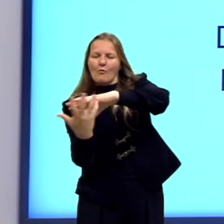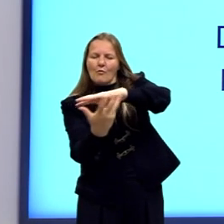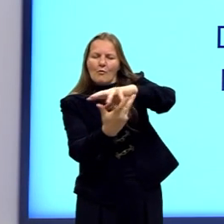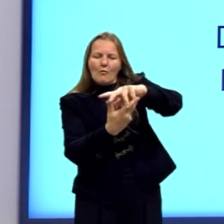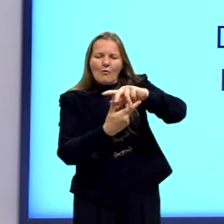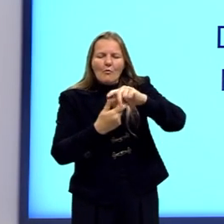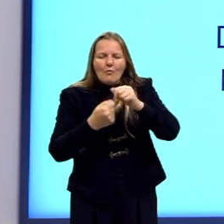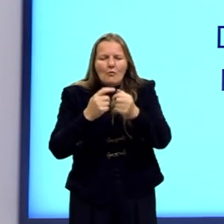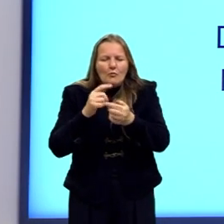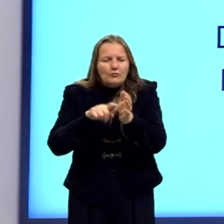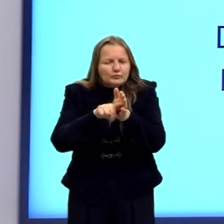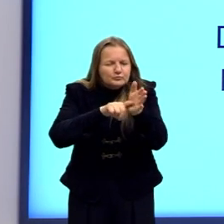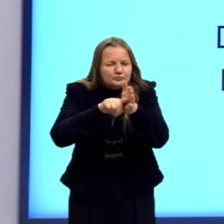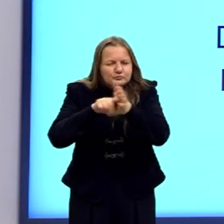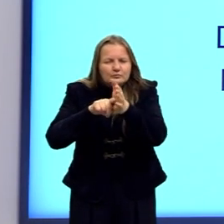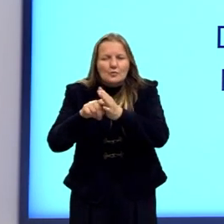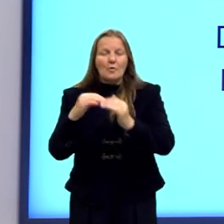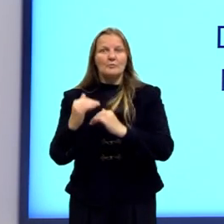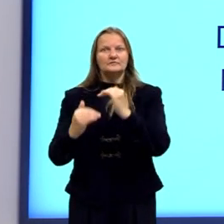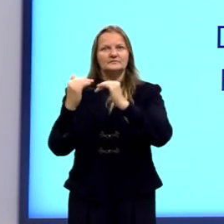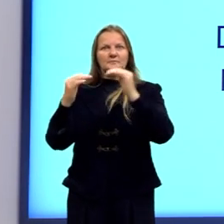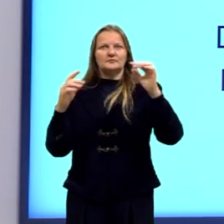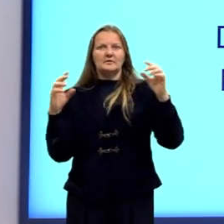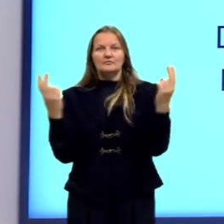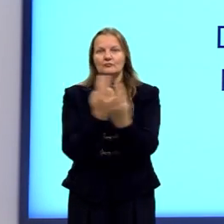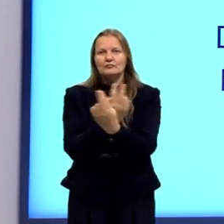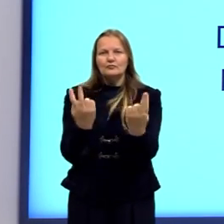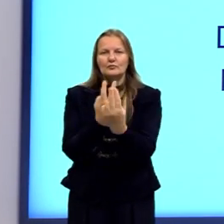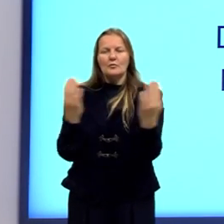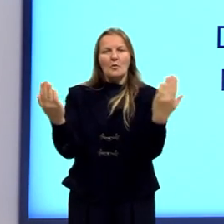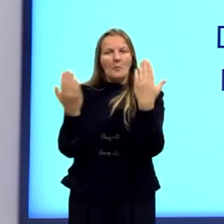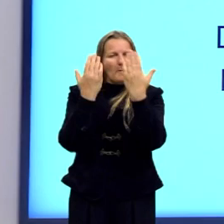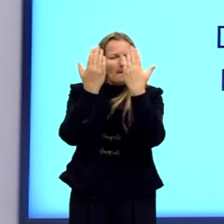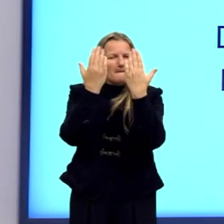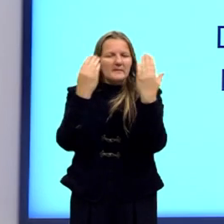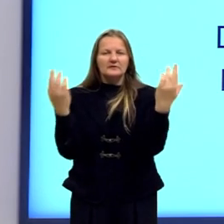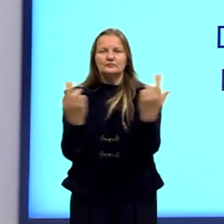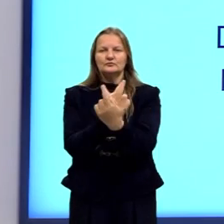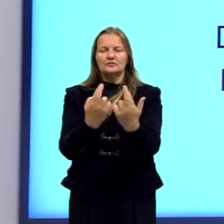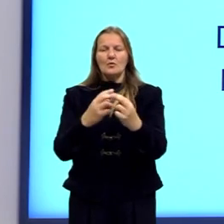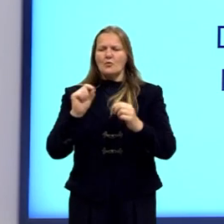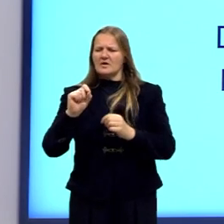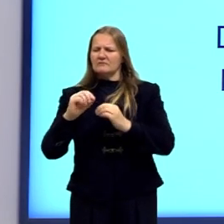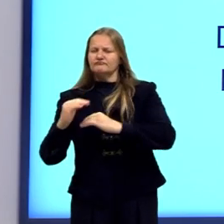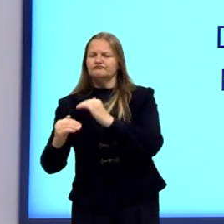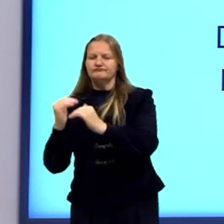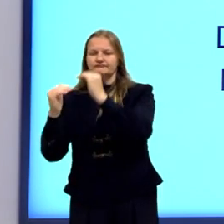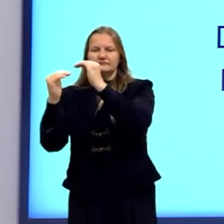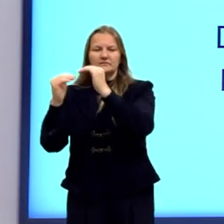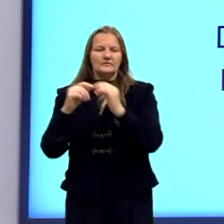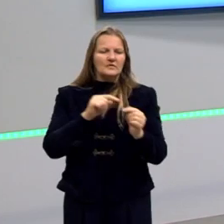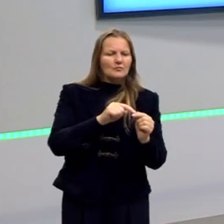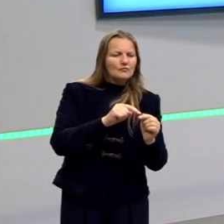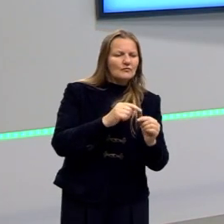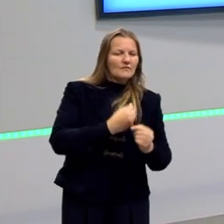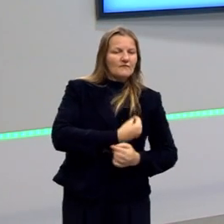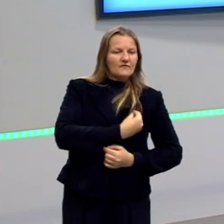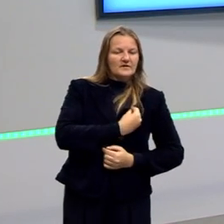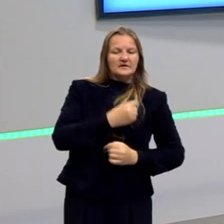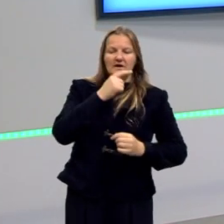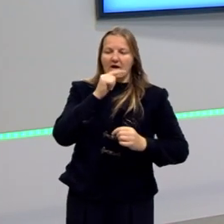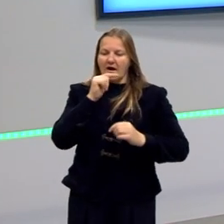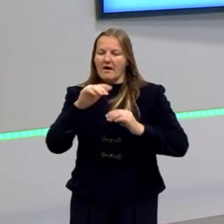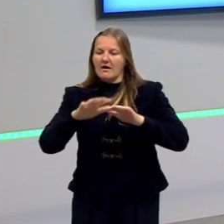desenvolvimento dos seres vivos, né? Ele percebeu que tinha alguma coisa em comum aí com o do meio